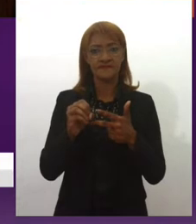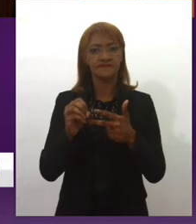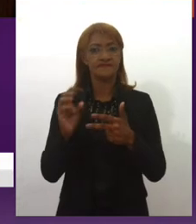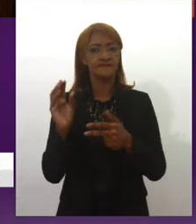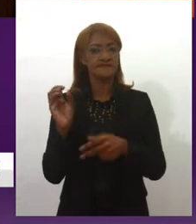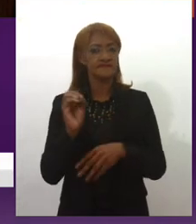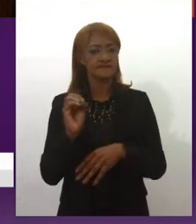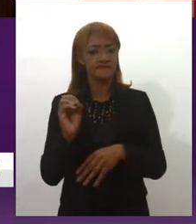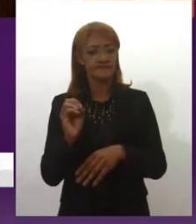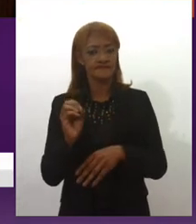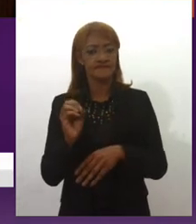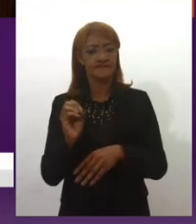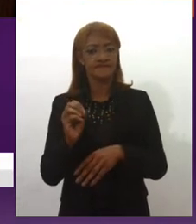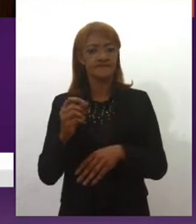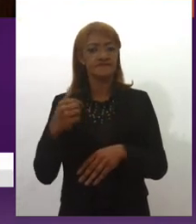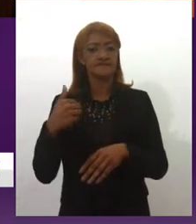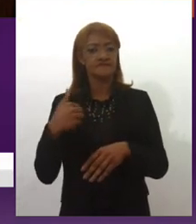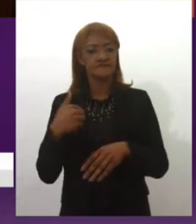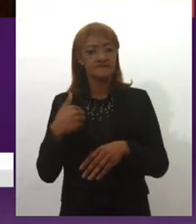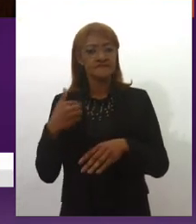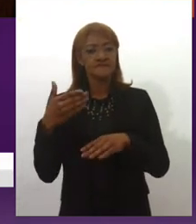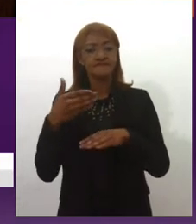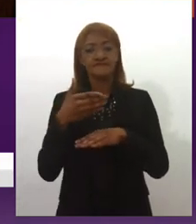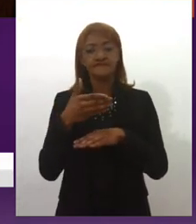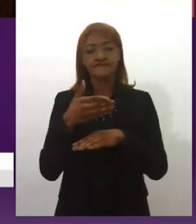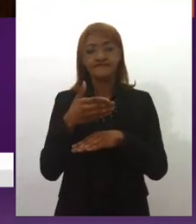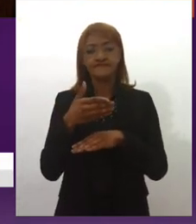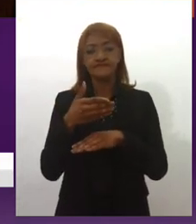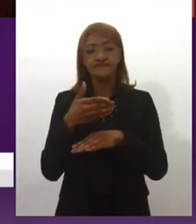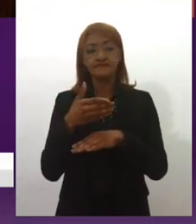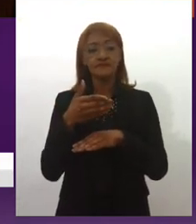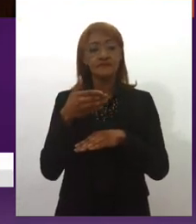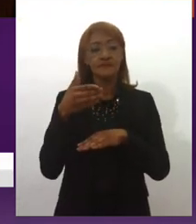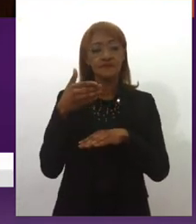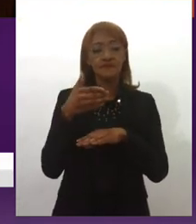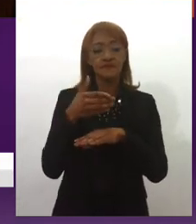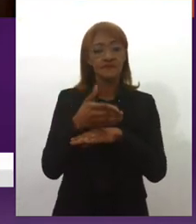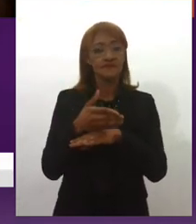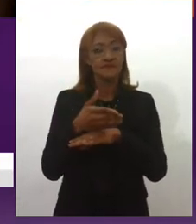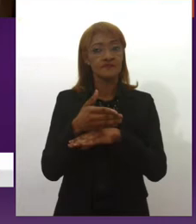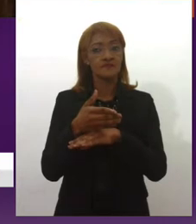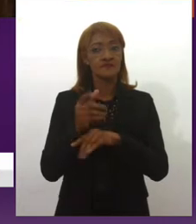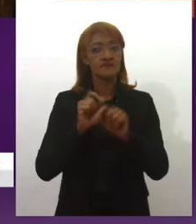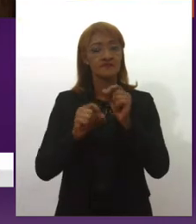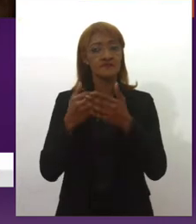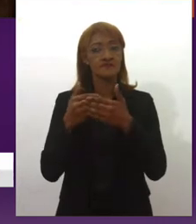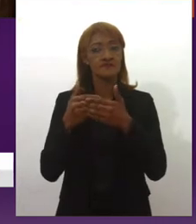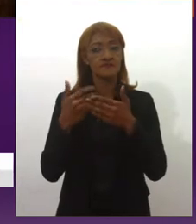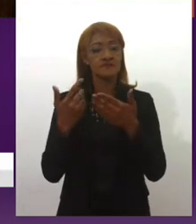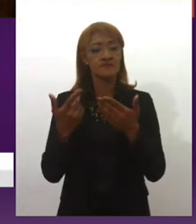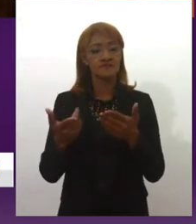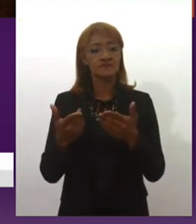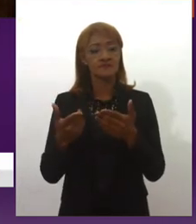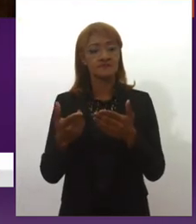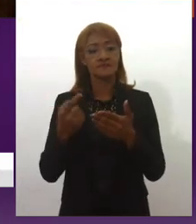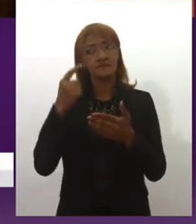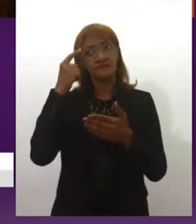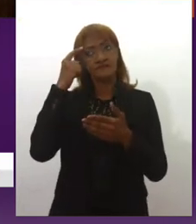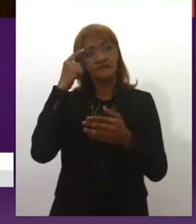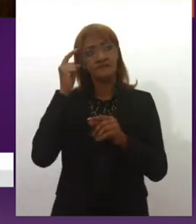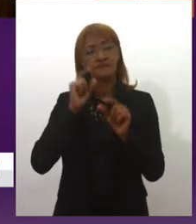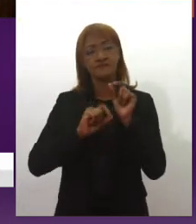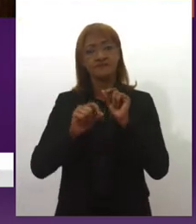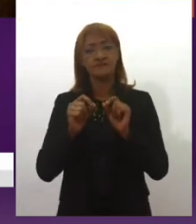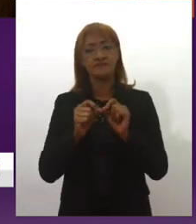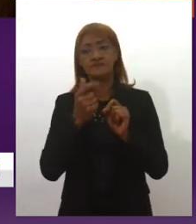gente fala de investimento e eu vou para o campo educacional, eu preciso voltar e pensar nessas pessoas que